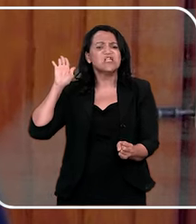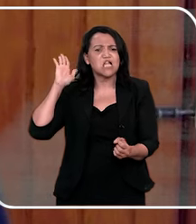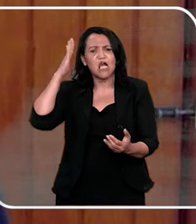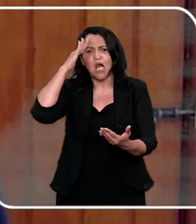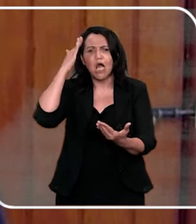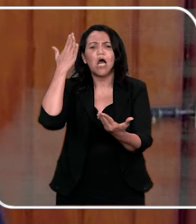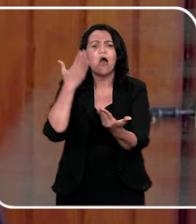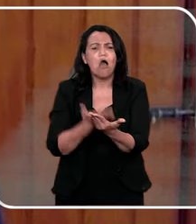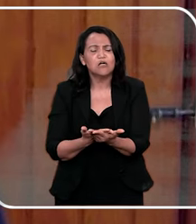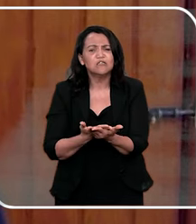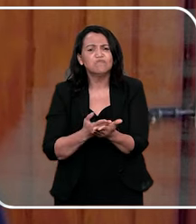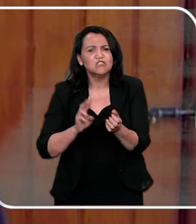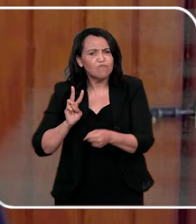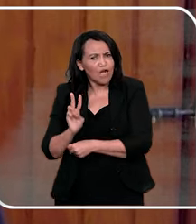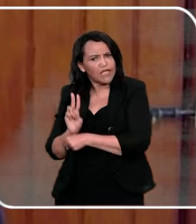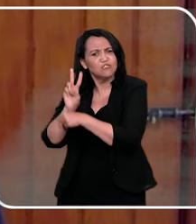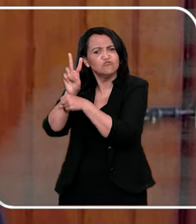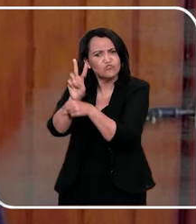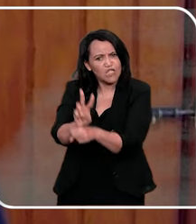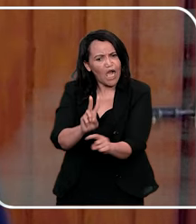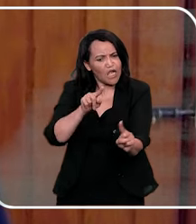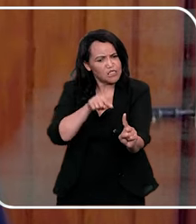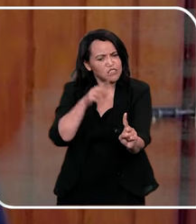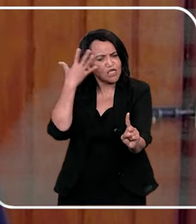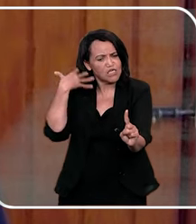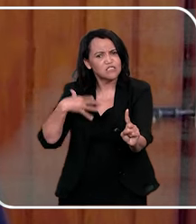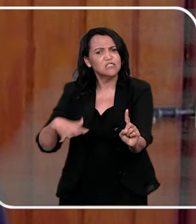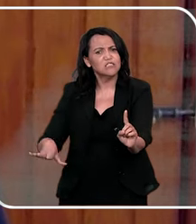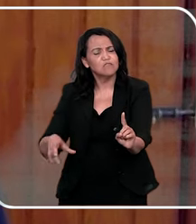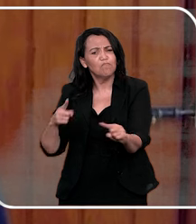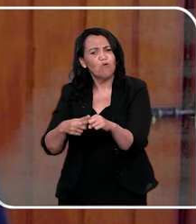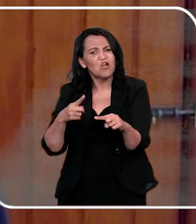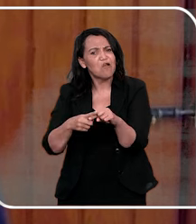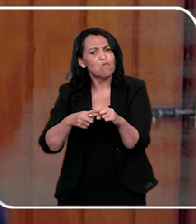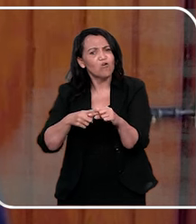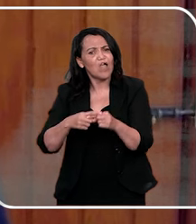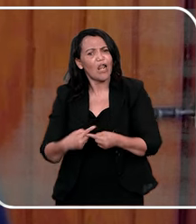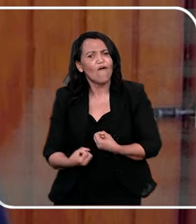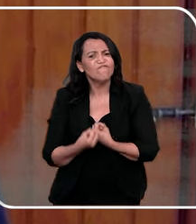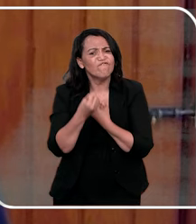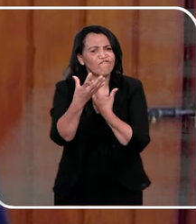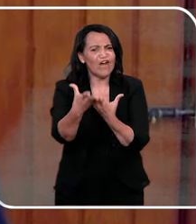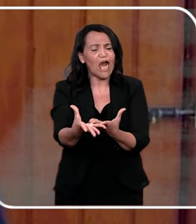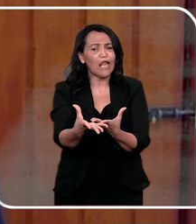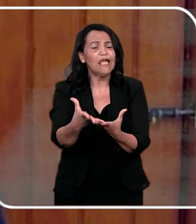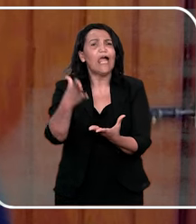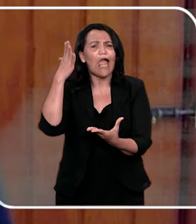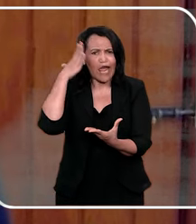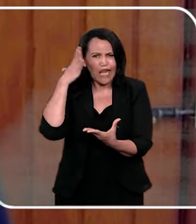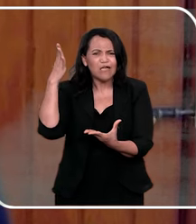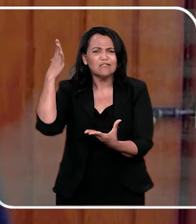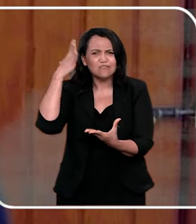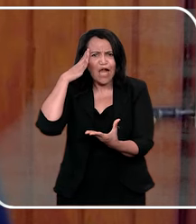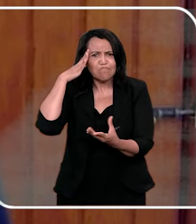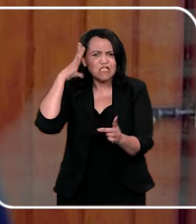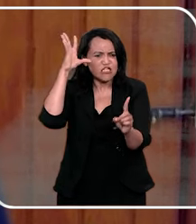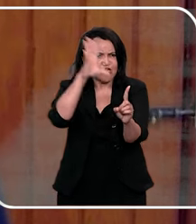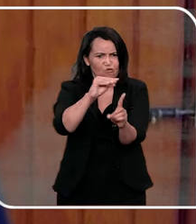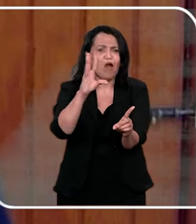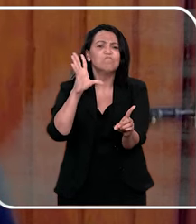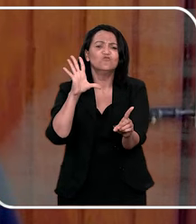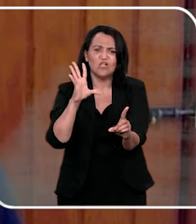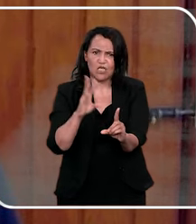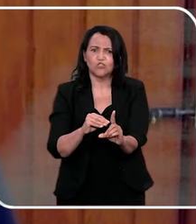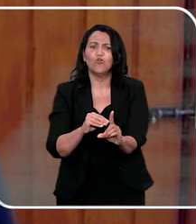confiança para a criança, de que você vai ajudá-la, porque, essa criança, ela vem, quando ela revela, ela